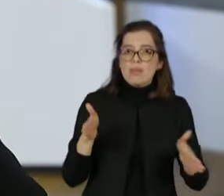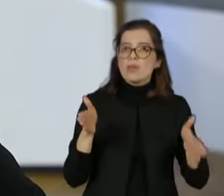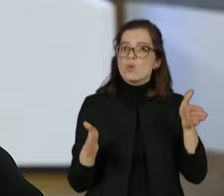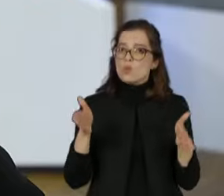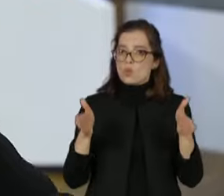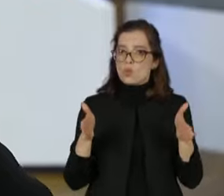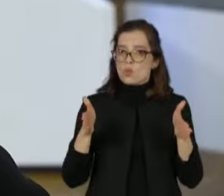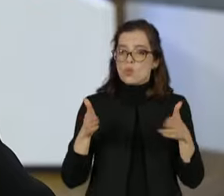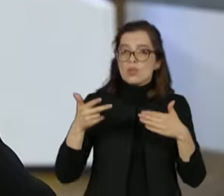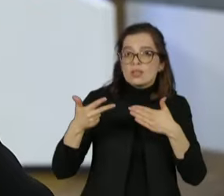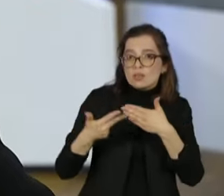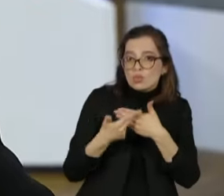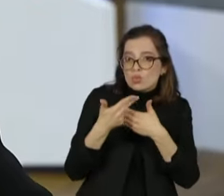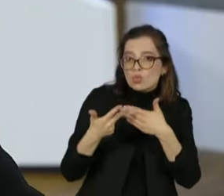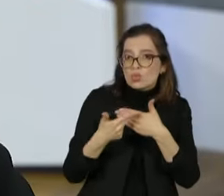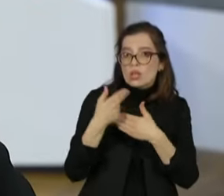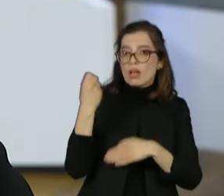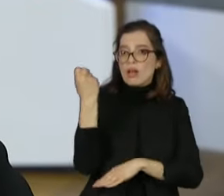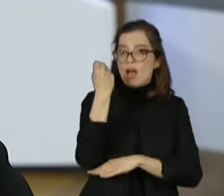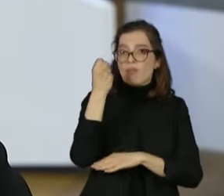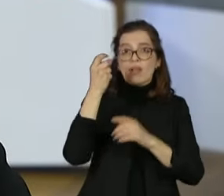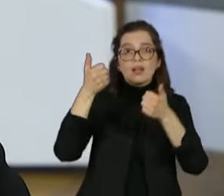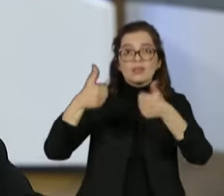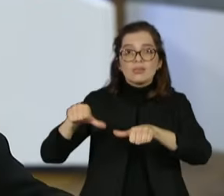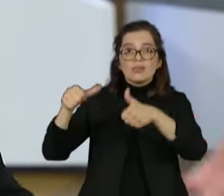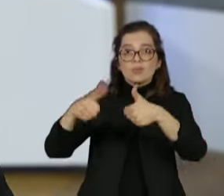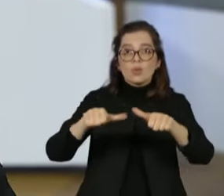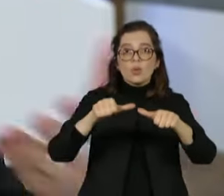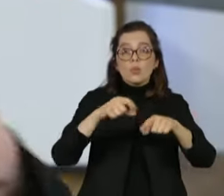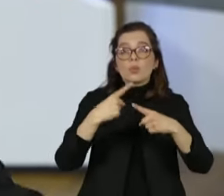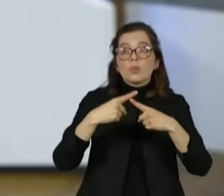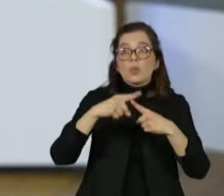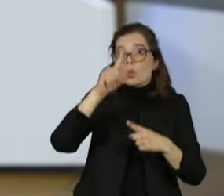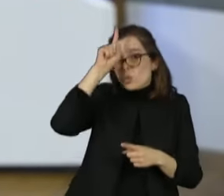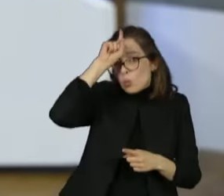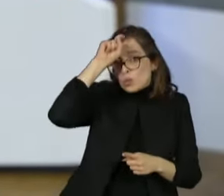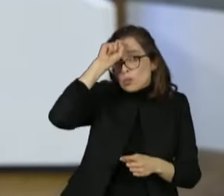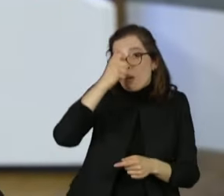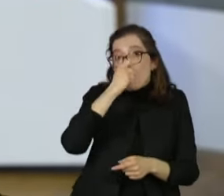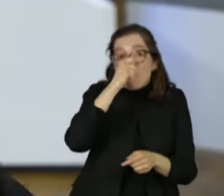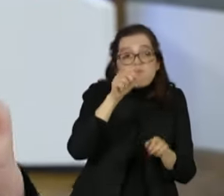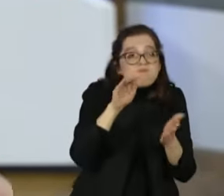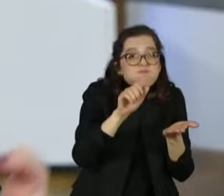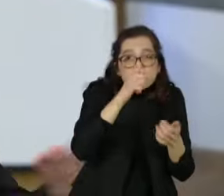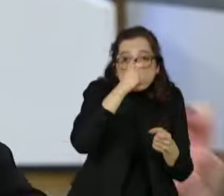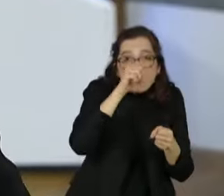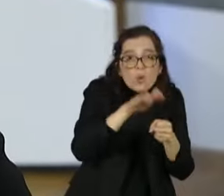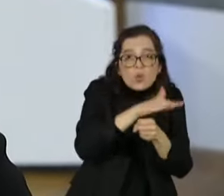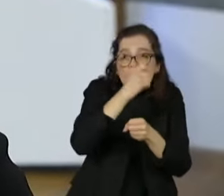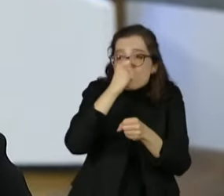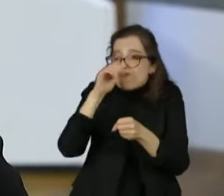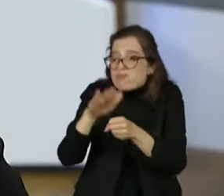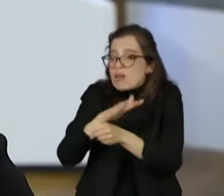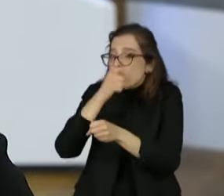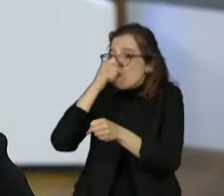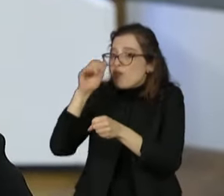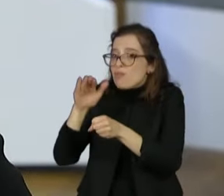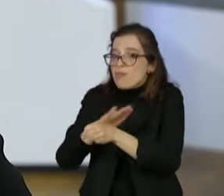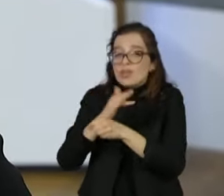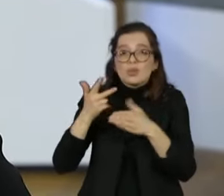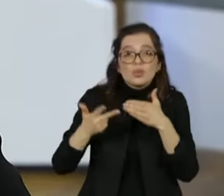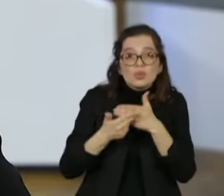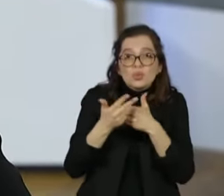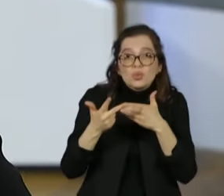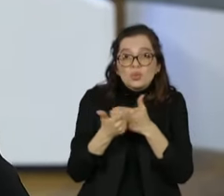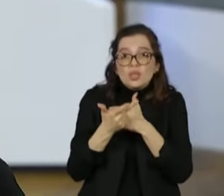porque os hospitais estavam superlotados por conta da pandemia ou porque não se podia fazer cirurgia sob pena de risco de contaminar e de